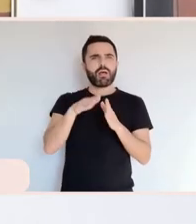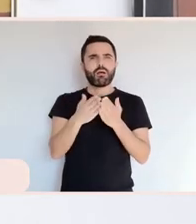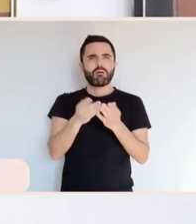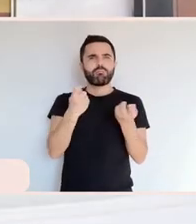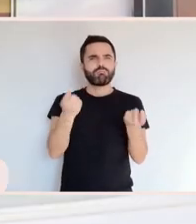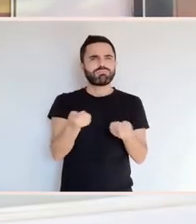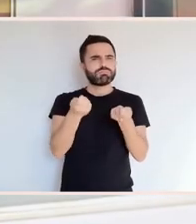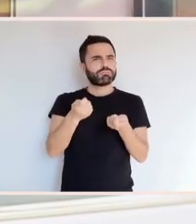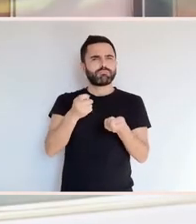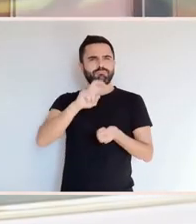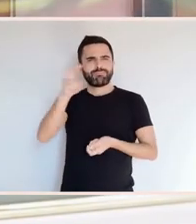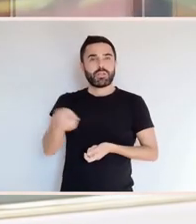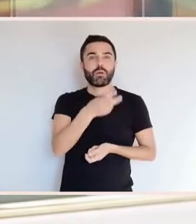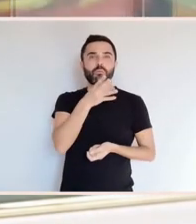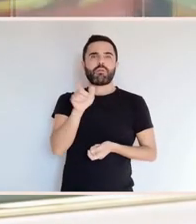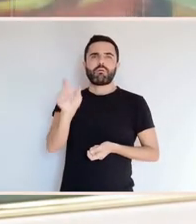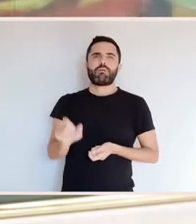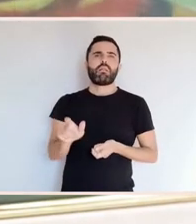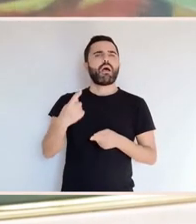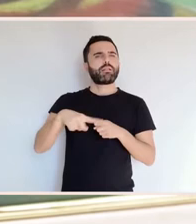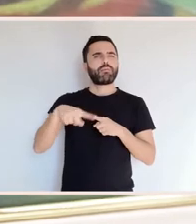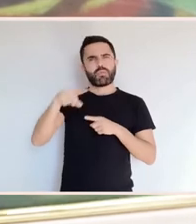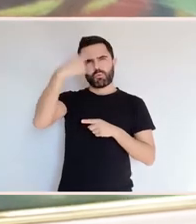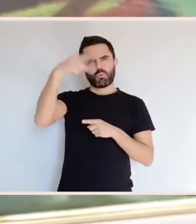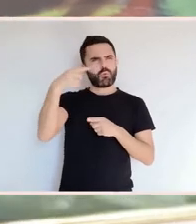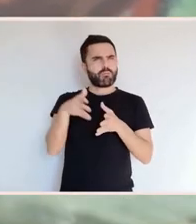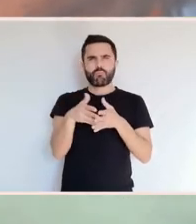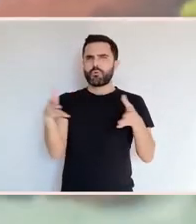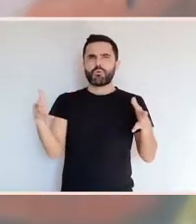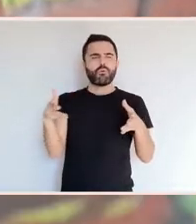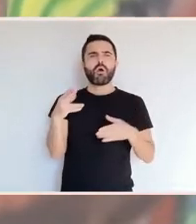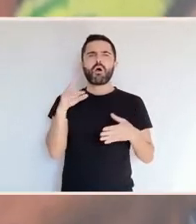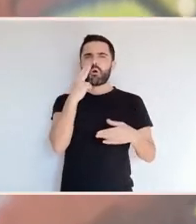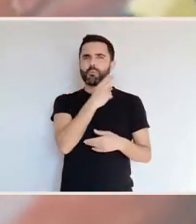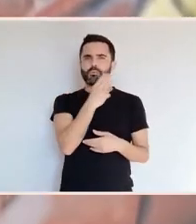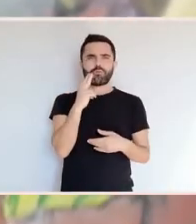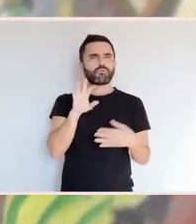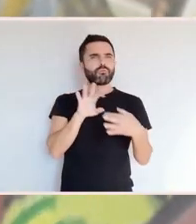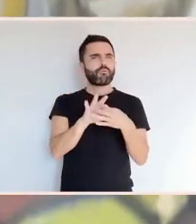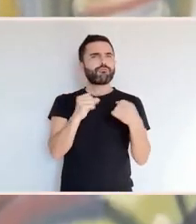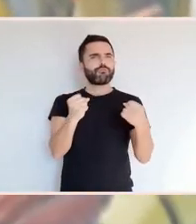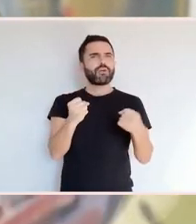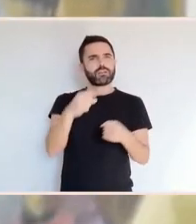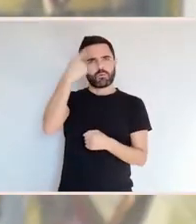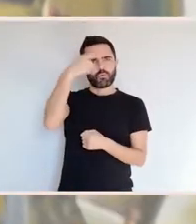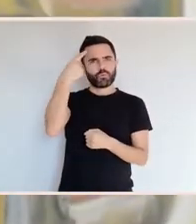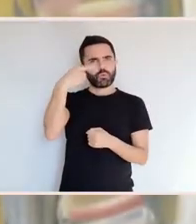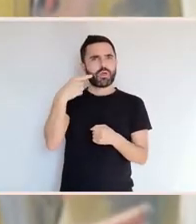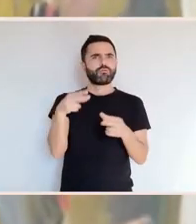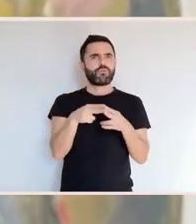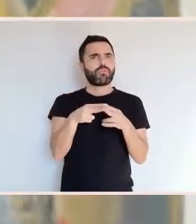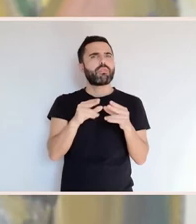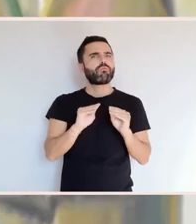DO MUSEO